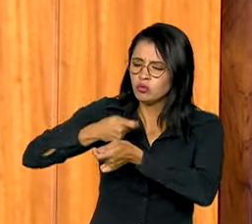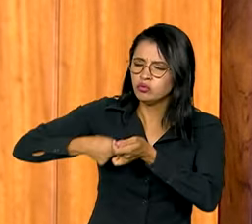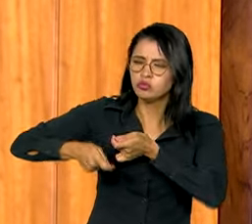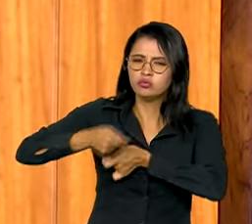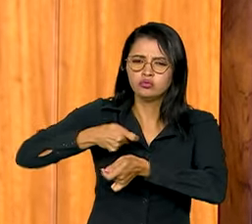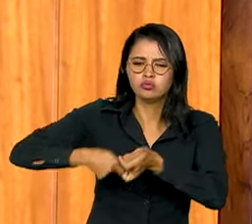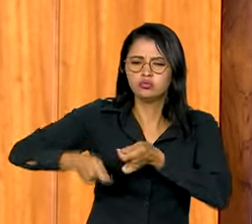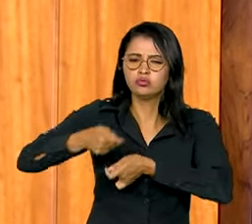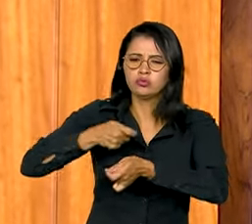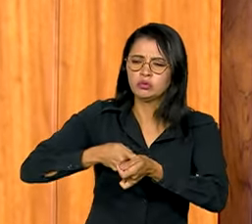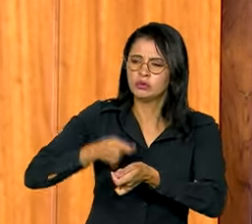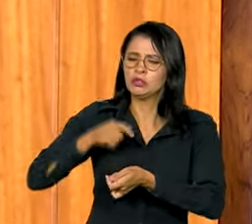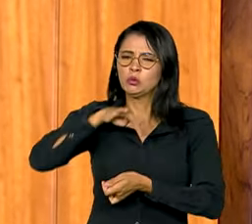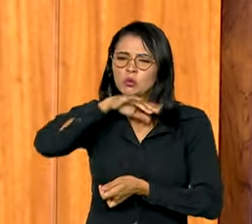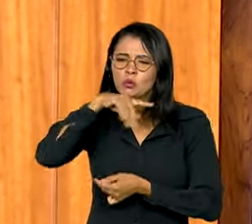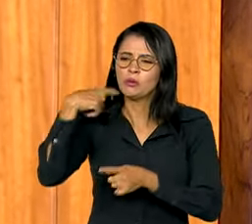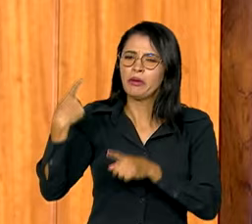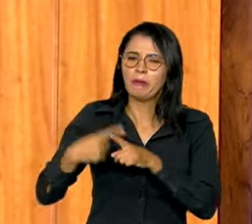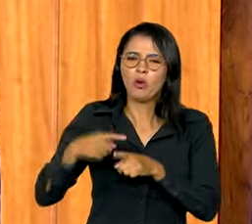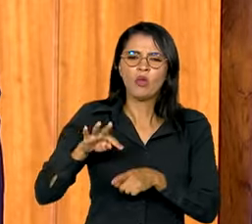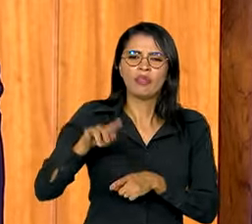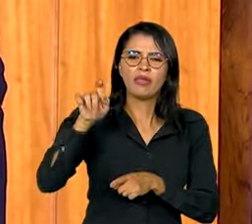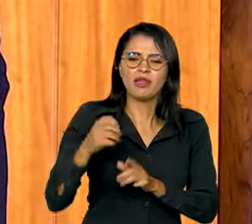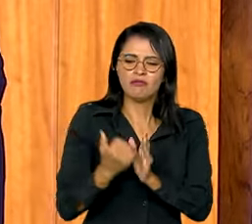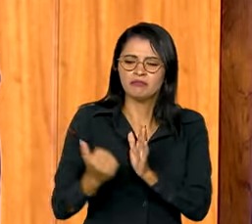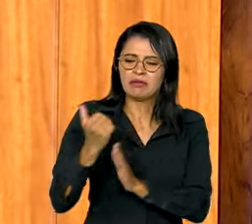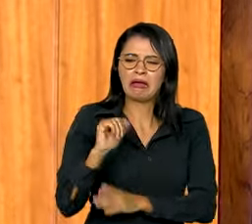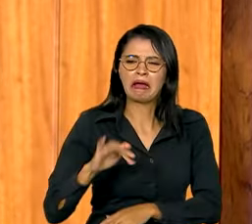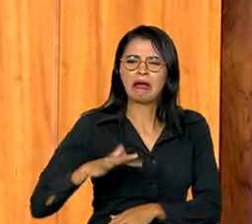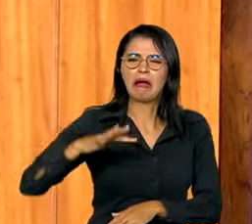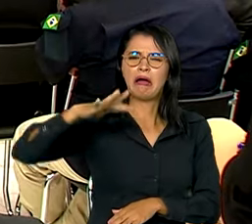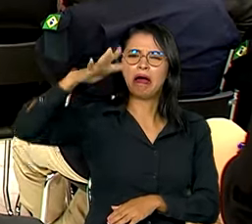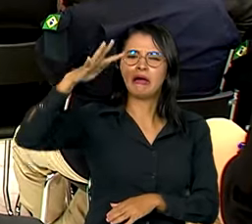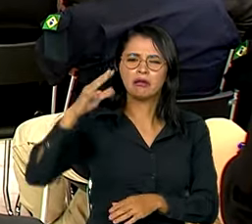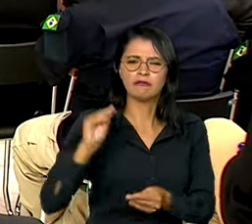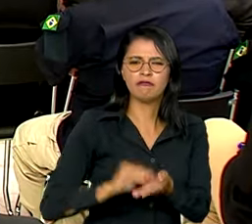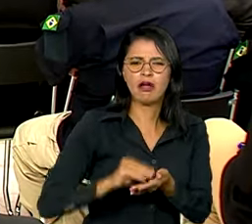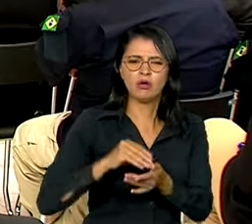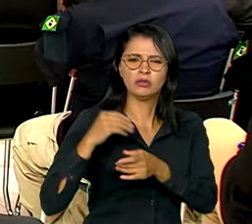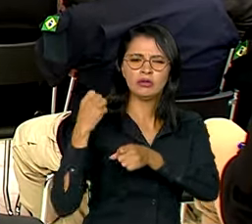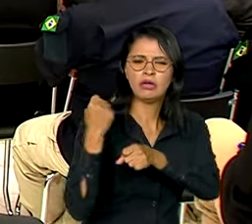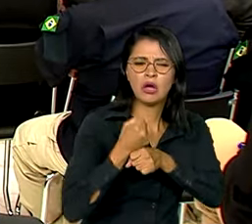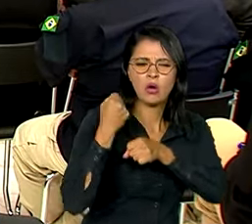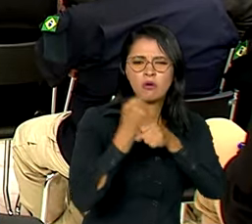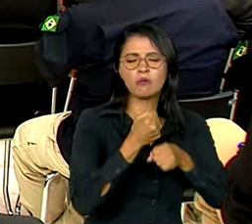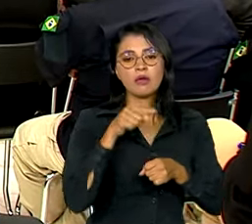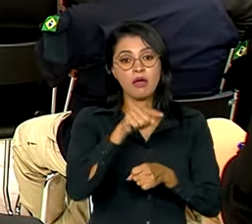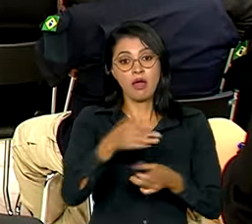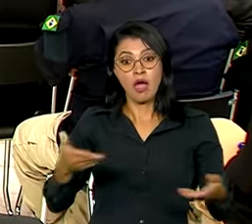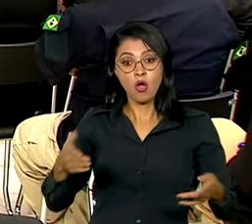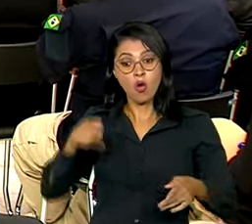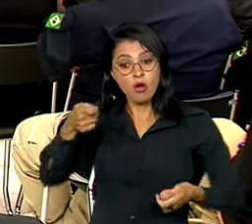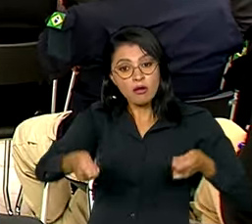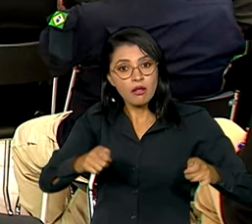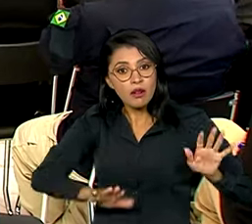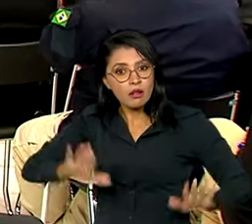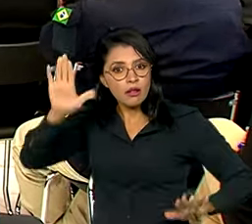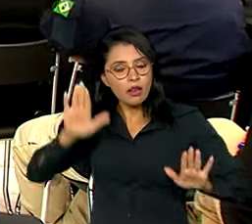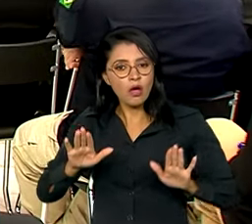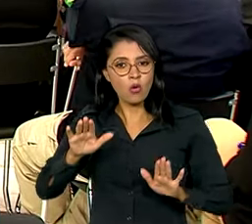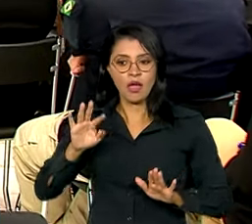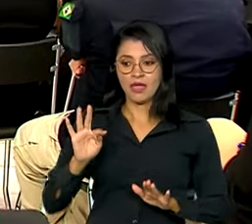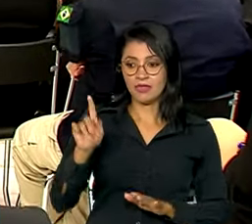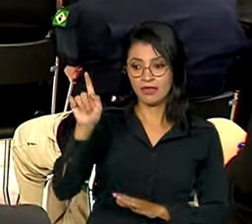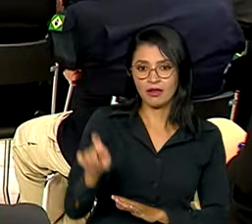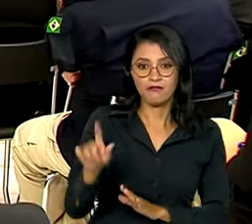maltratada por tarifa elevada e falta de obra. Agora nós fizemos um leilão que baixou, em média, 50% a